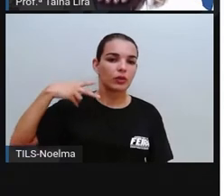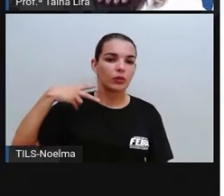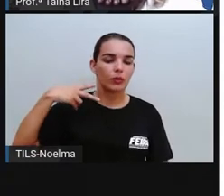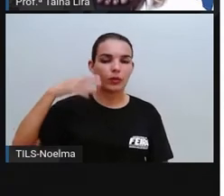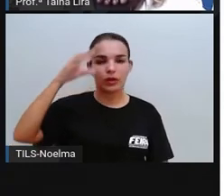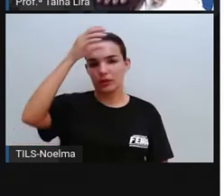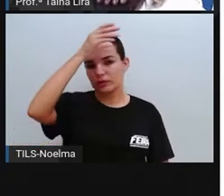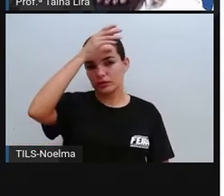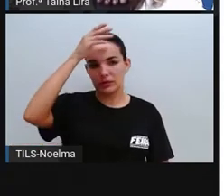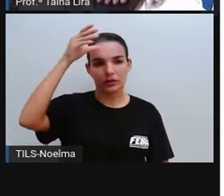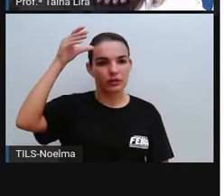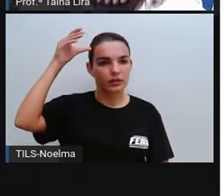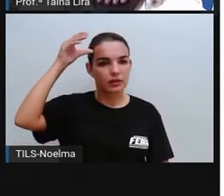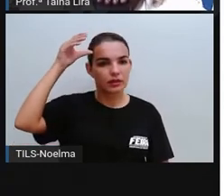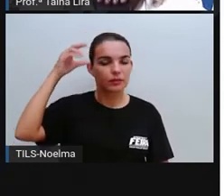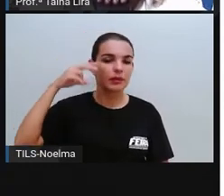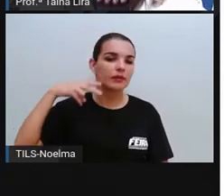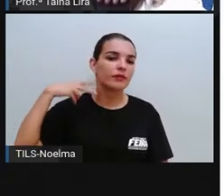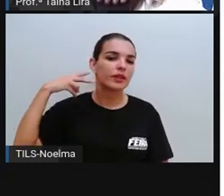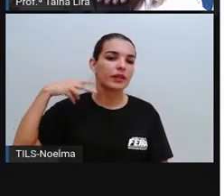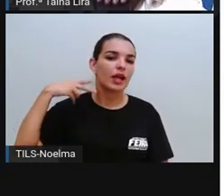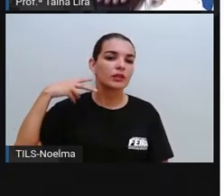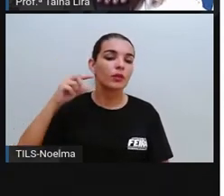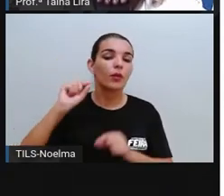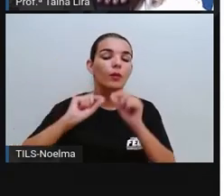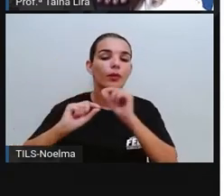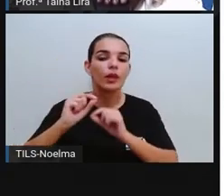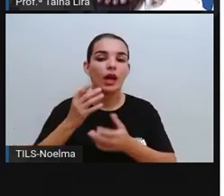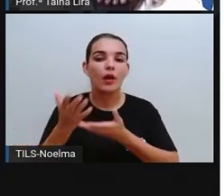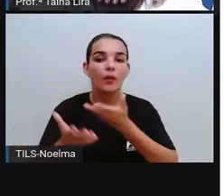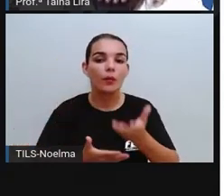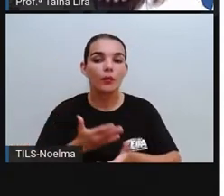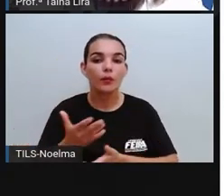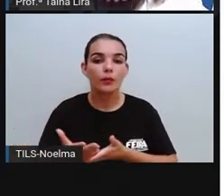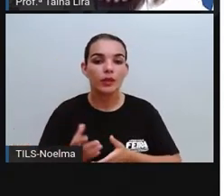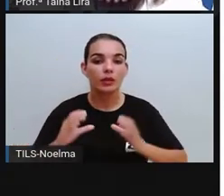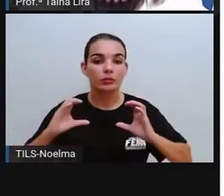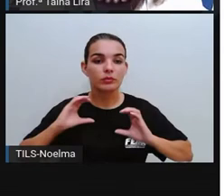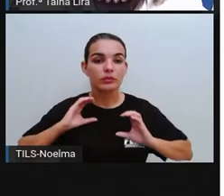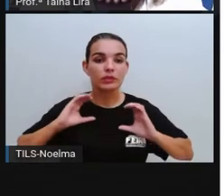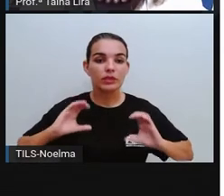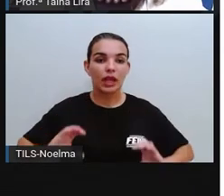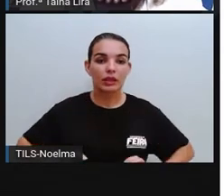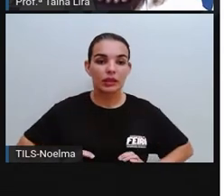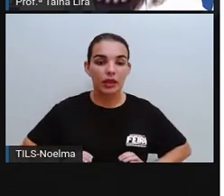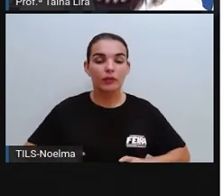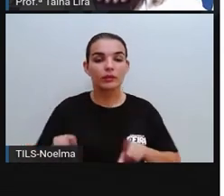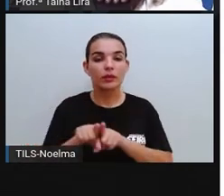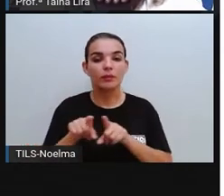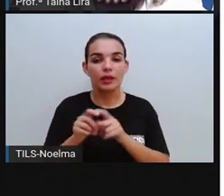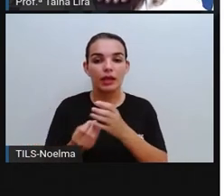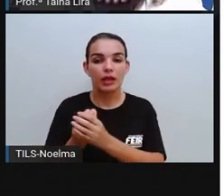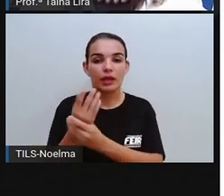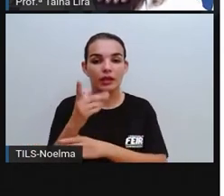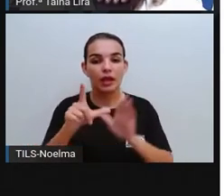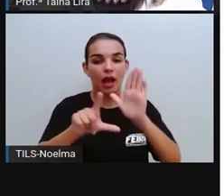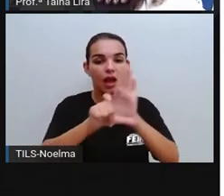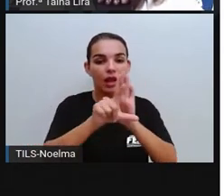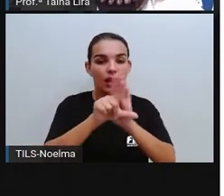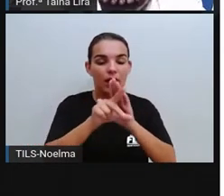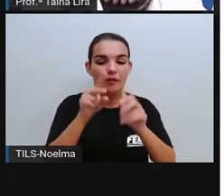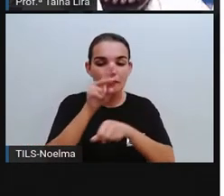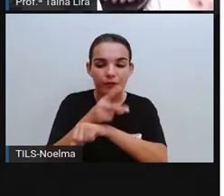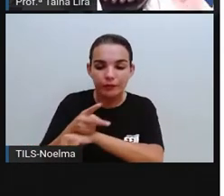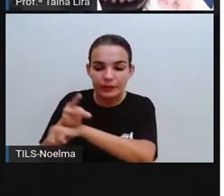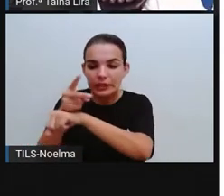espaço onde os vereadores cuidam dos interesses dos cidadãos, criam leis e fiscalizam o trabalho do prefeito.